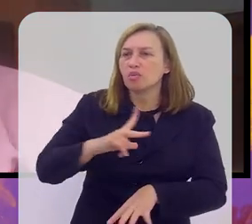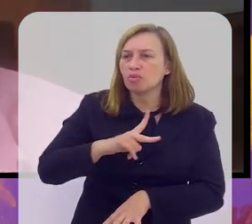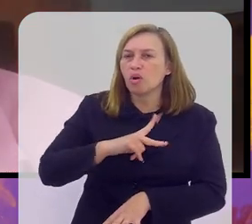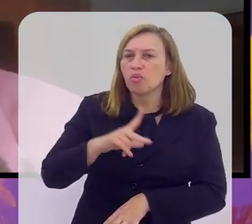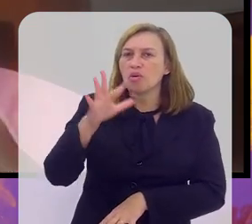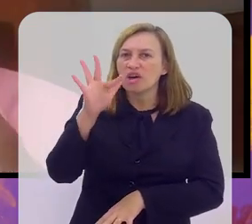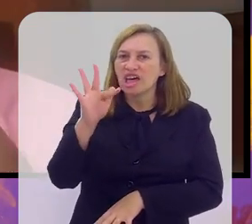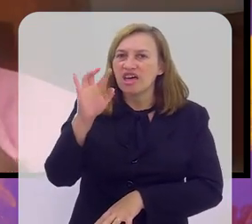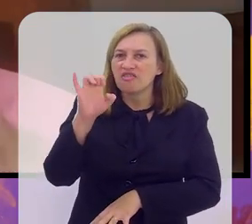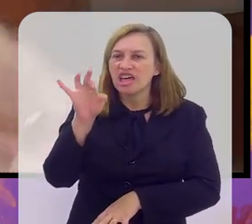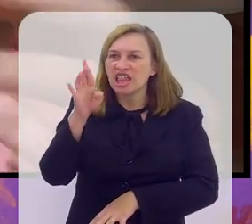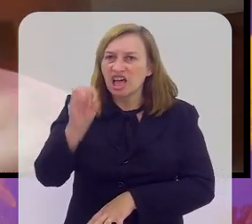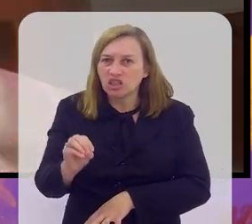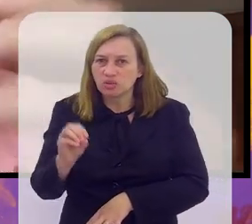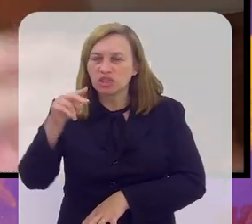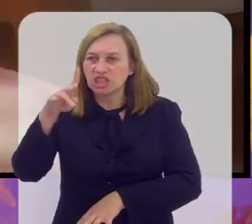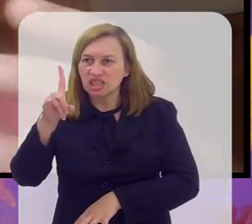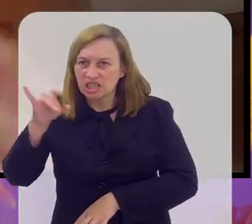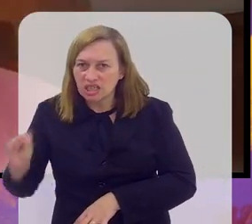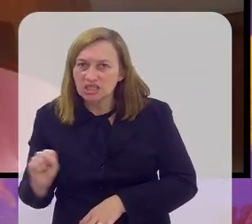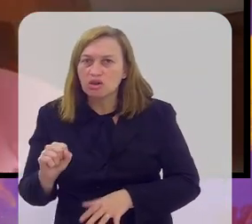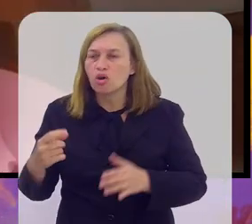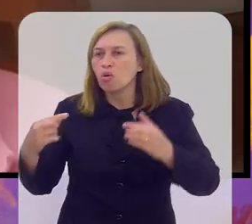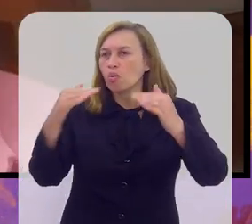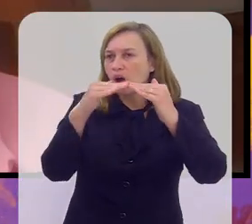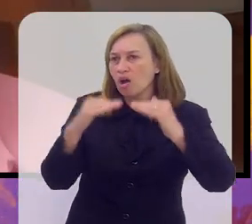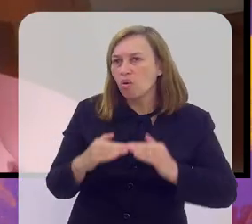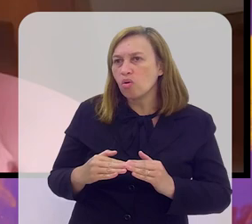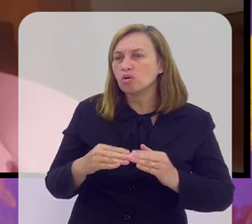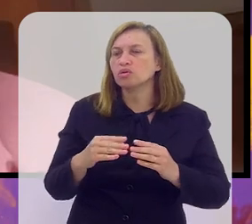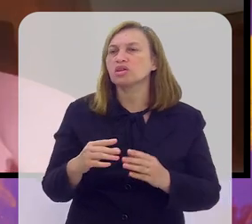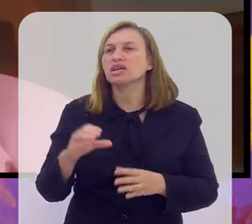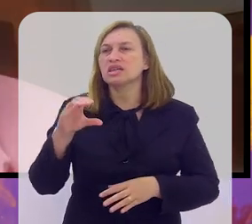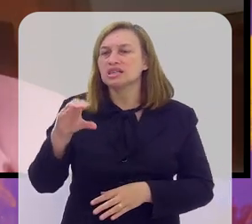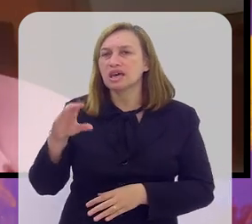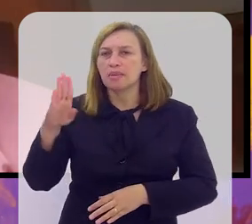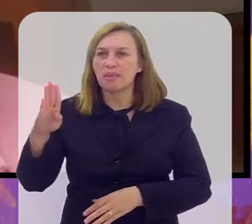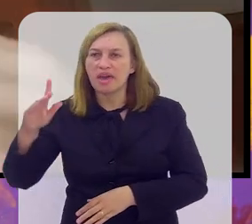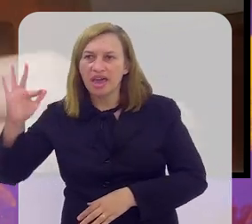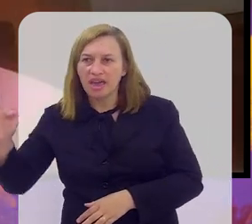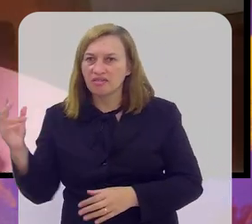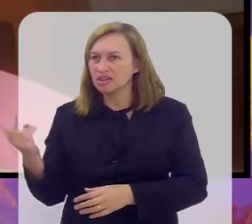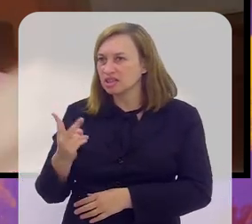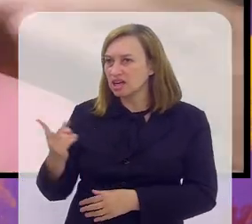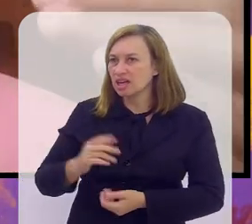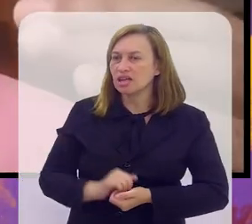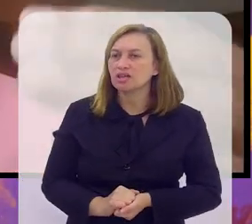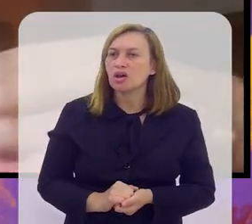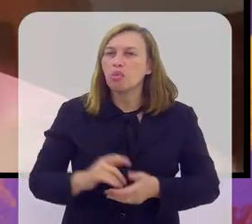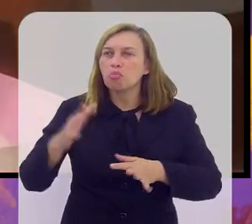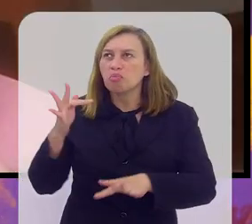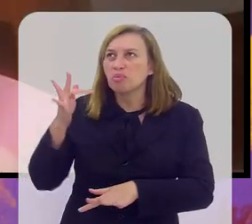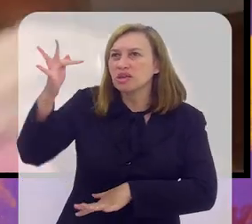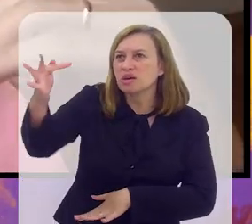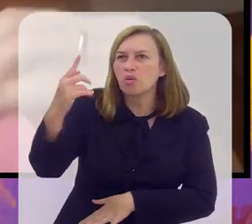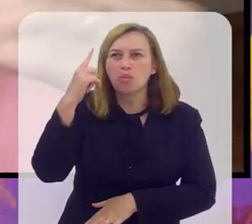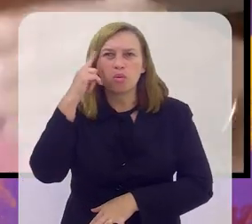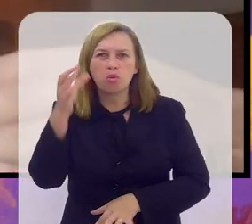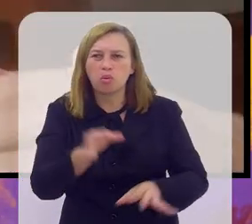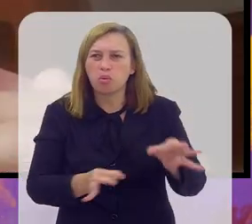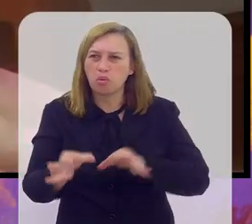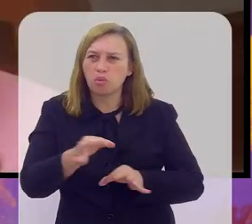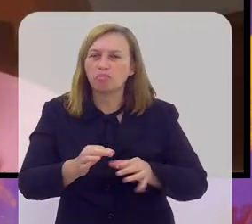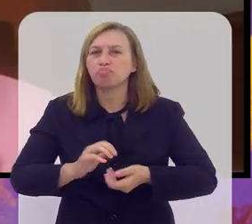porque eu quero entender que no acordo entre ele e a CBF, alguma coisa no sentido de projeção futura tenha ficado